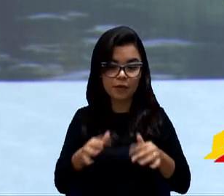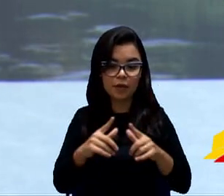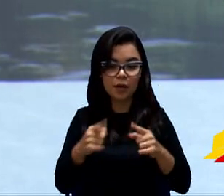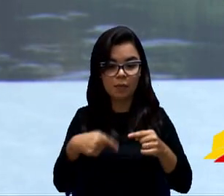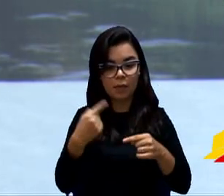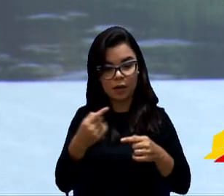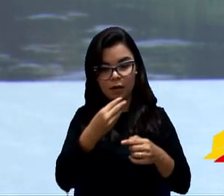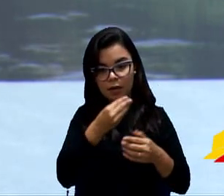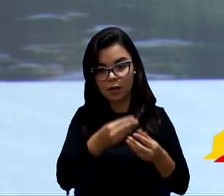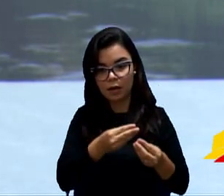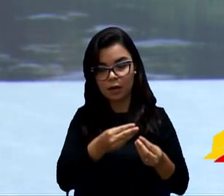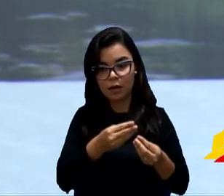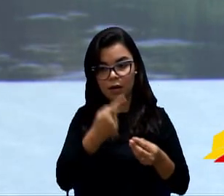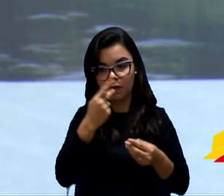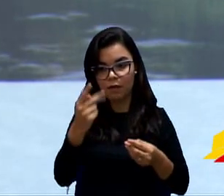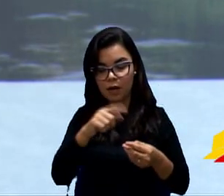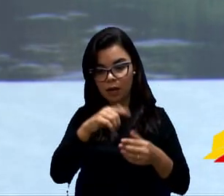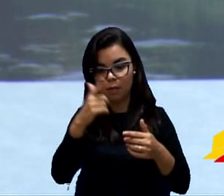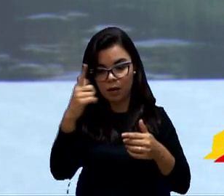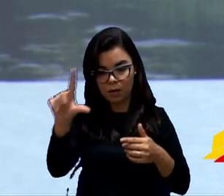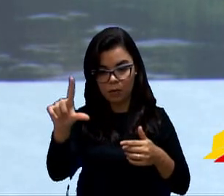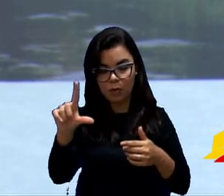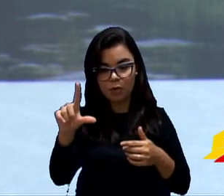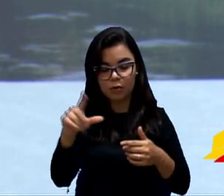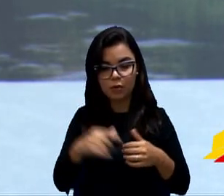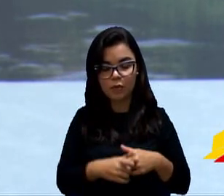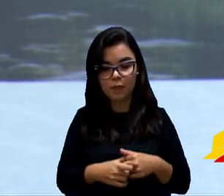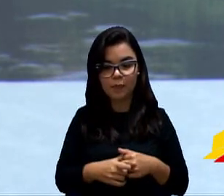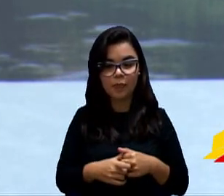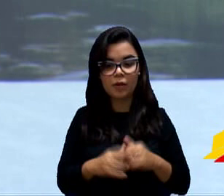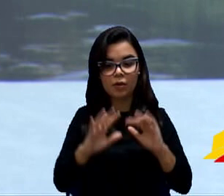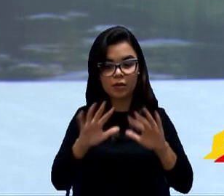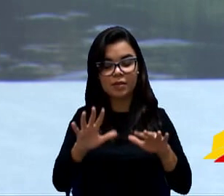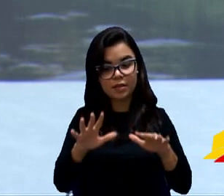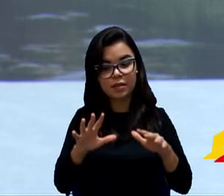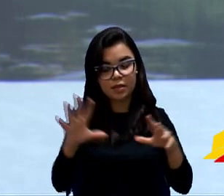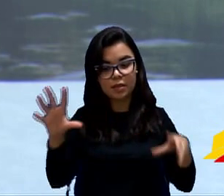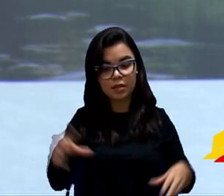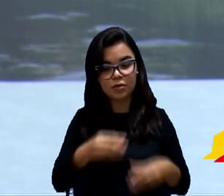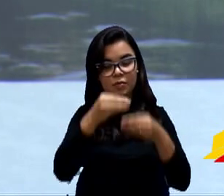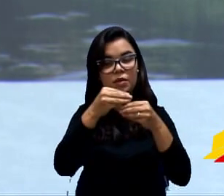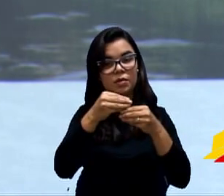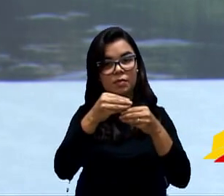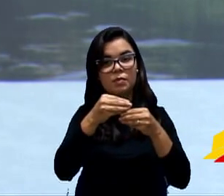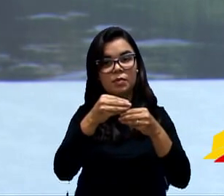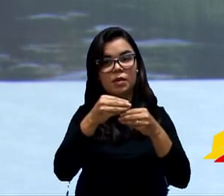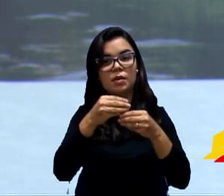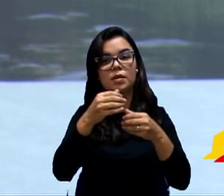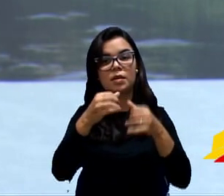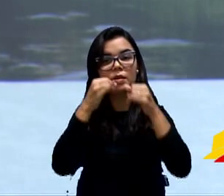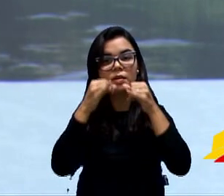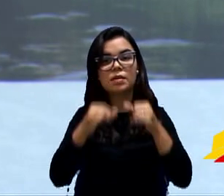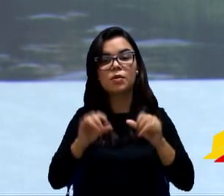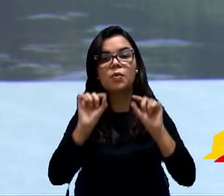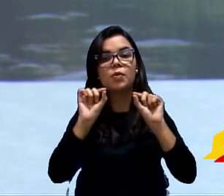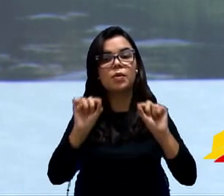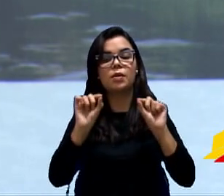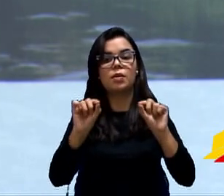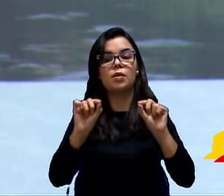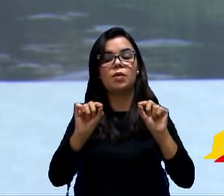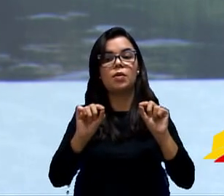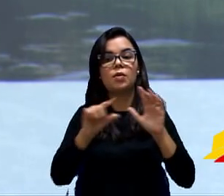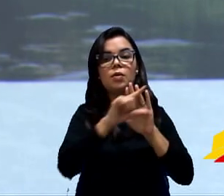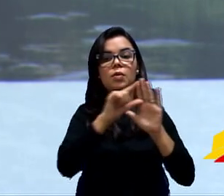oportunidade para que os vereadores possam falar, sinteticamente dizer o seguinte, o artigo 1º desse